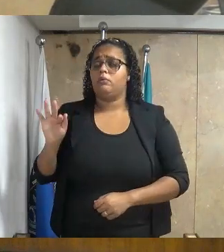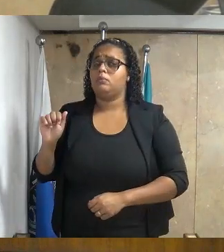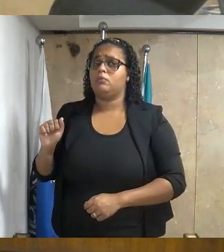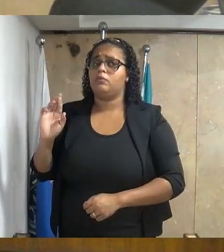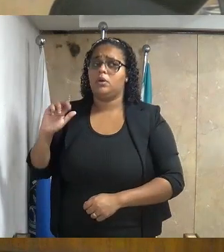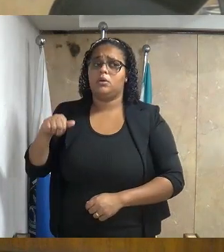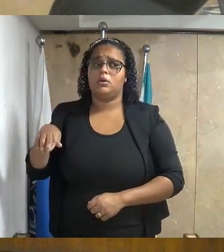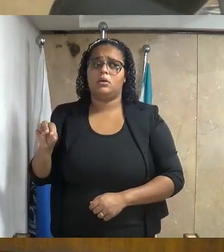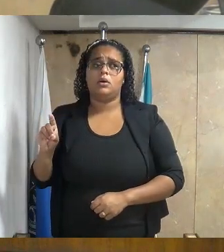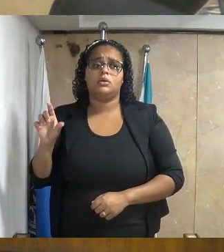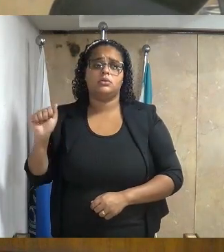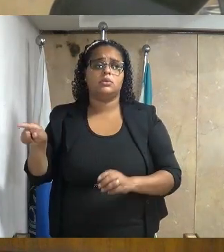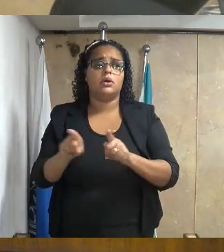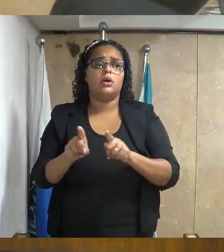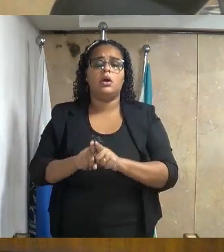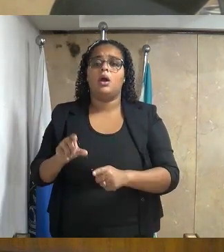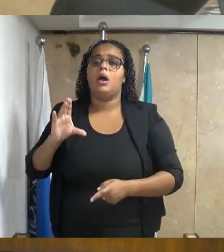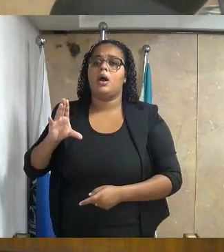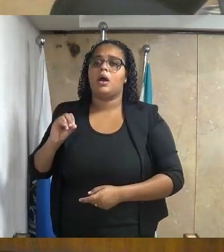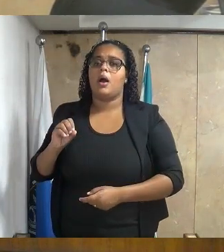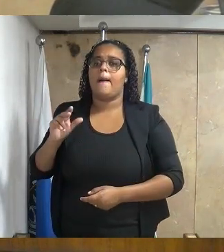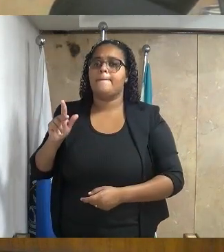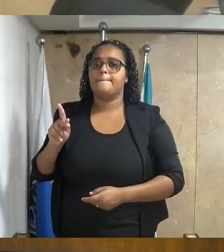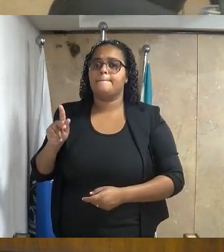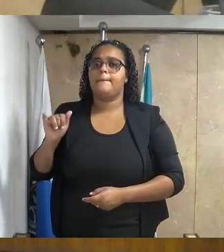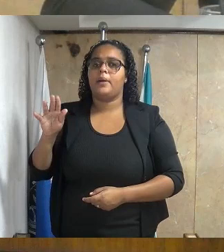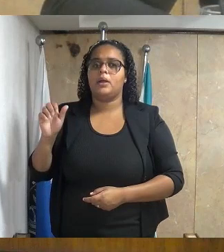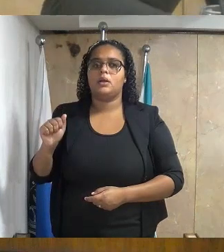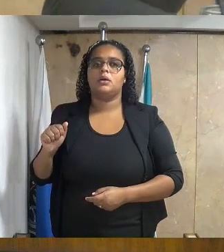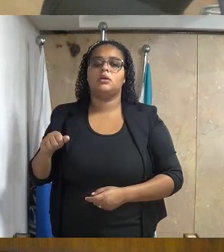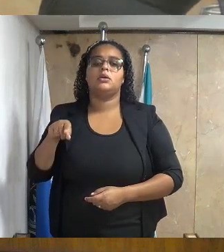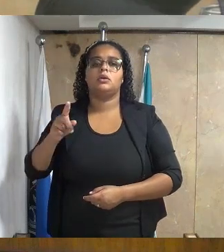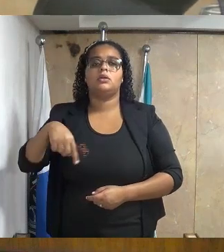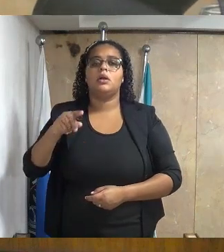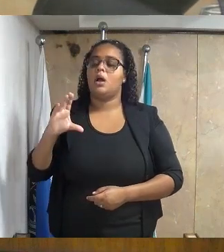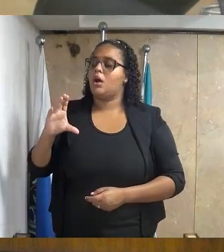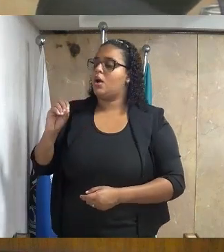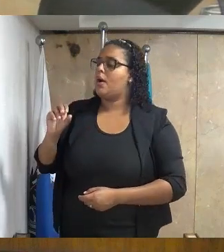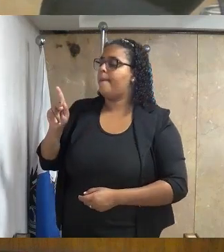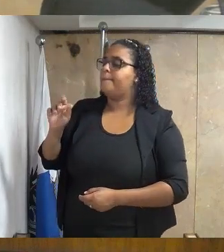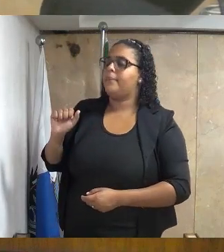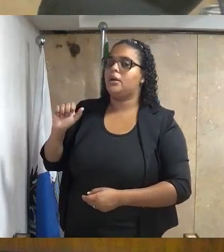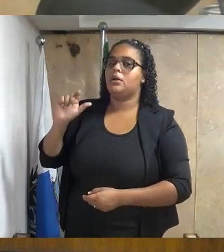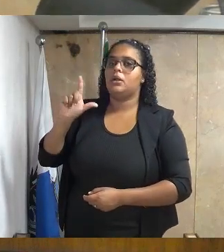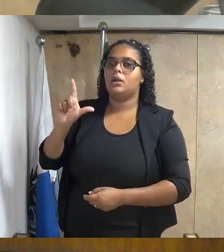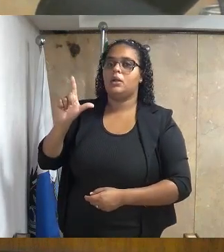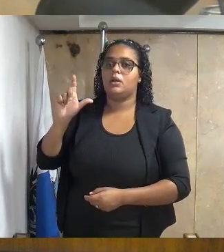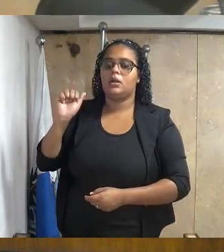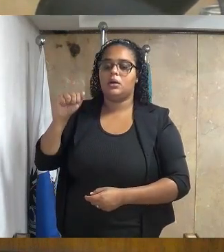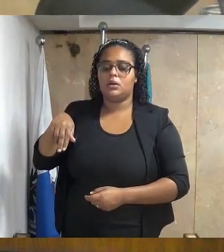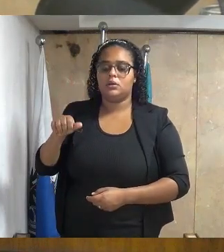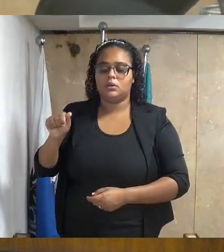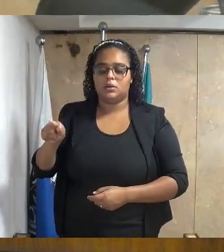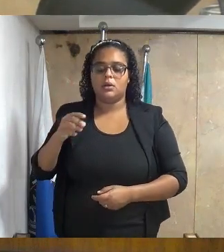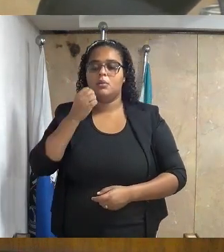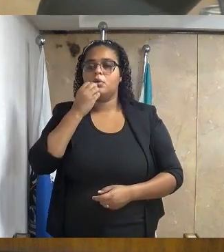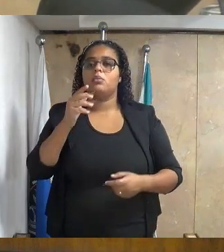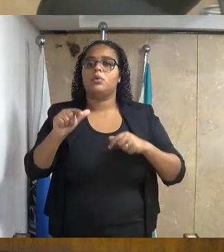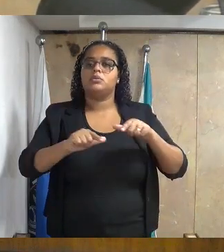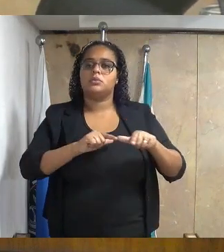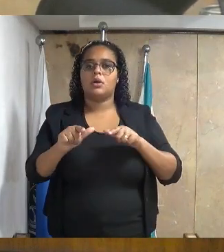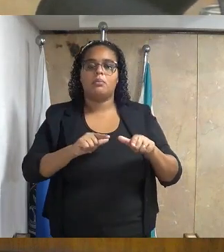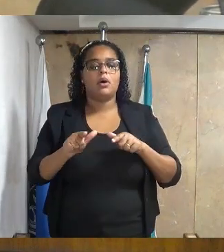de Lima, capelã e membro da Associação Juiz de Paz e Capelania Eclesiástica do Brasil, por desenvolver um